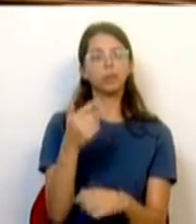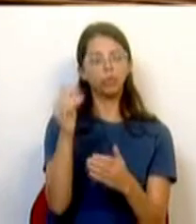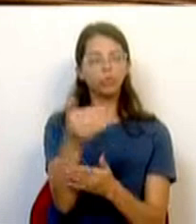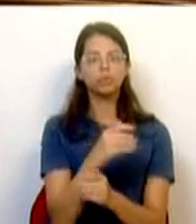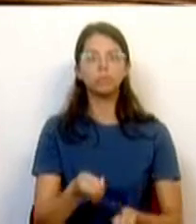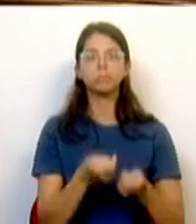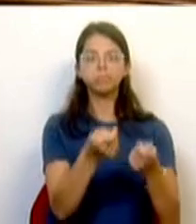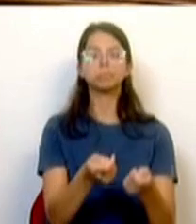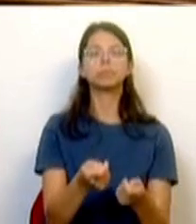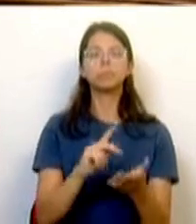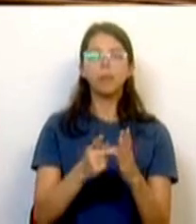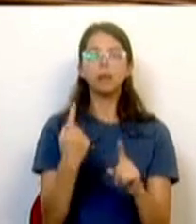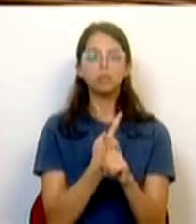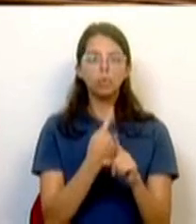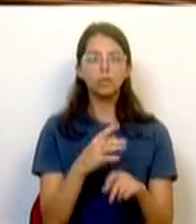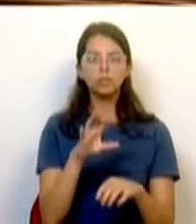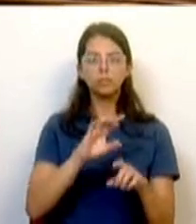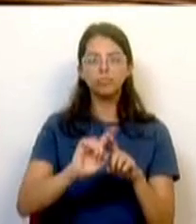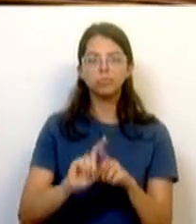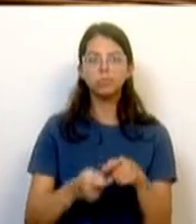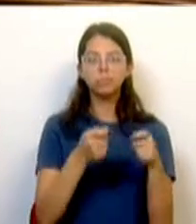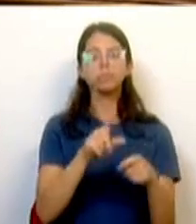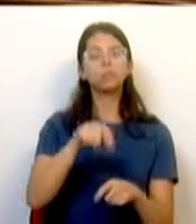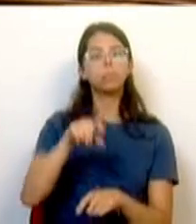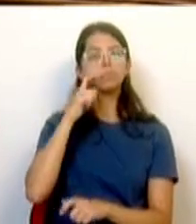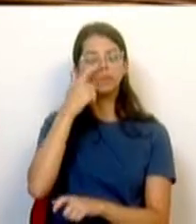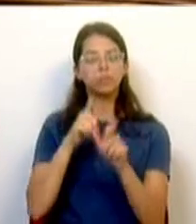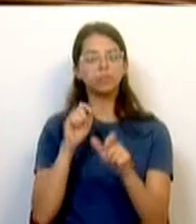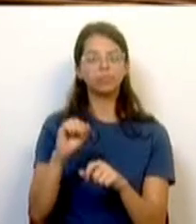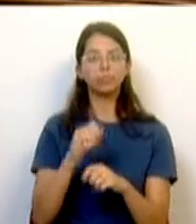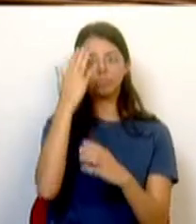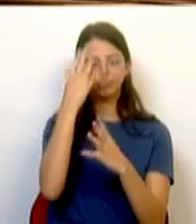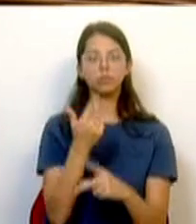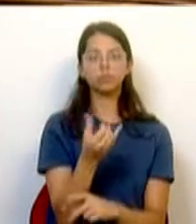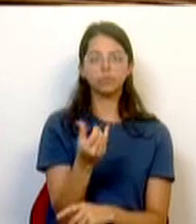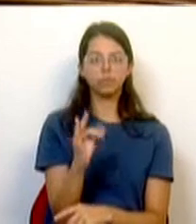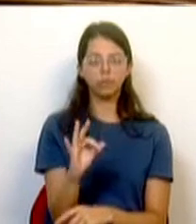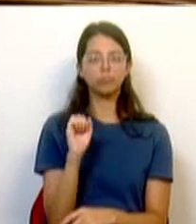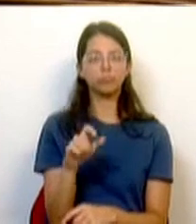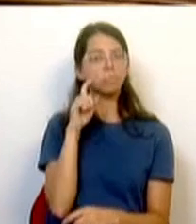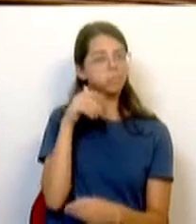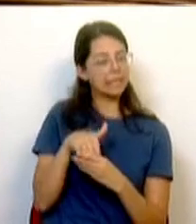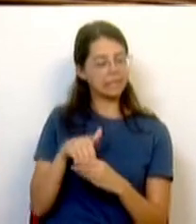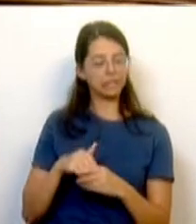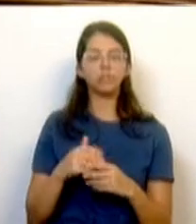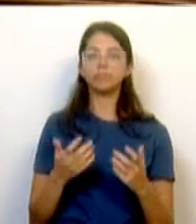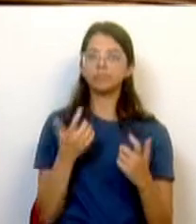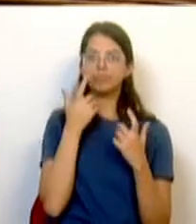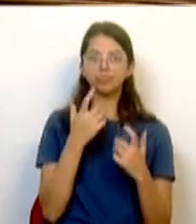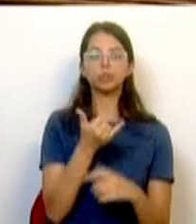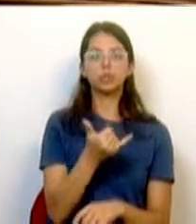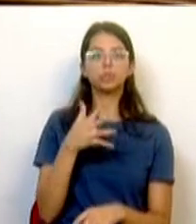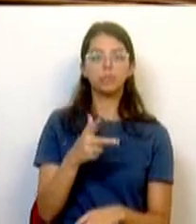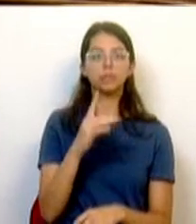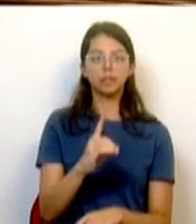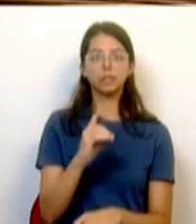investimento dos meios e no recurso da Missão de Proteção Civil. O Programa Orçamental de 2024, Segurança Interna, evidencia um total de 2